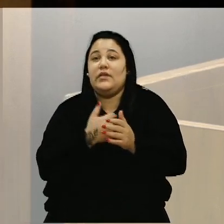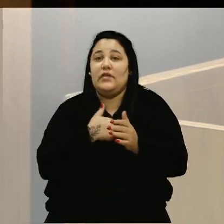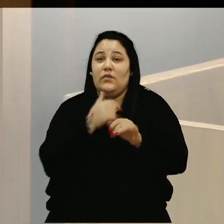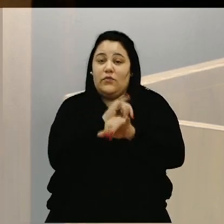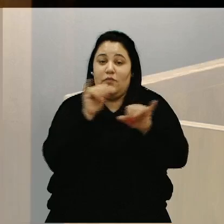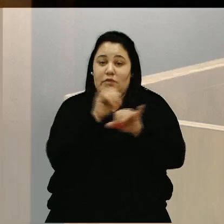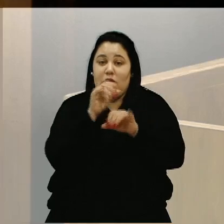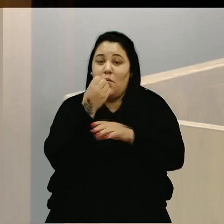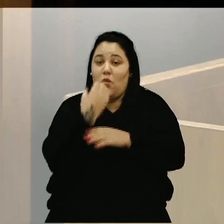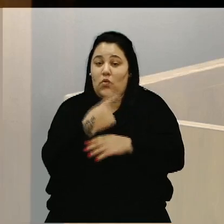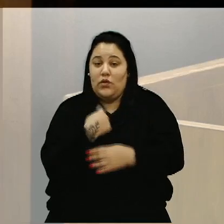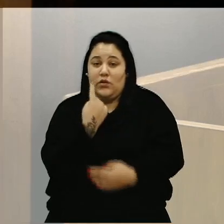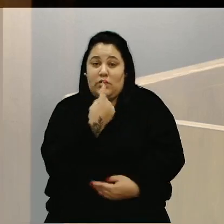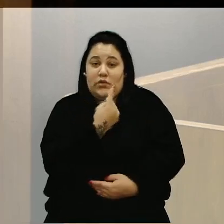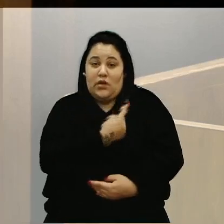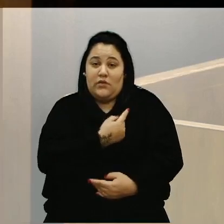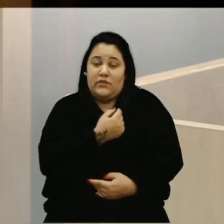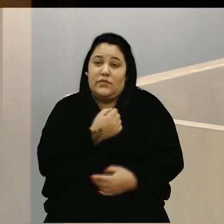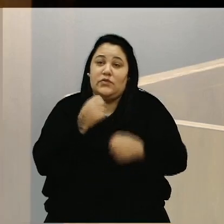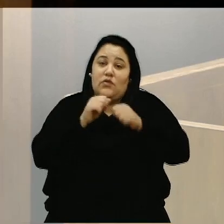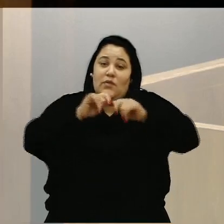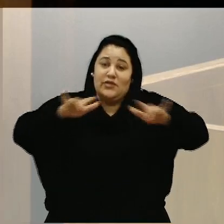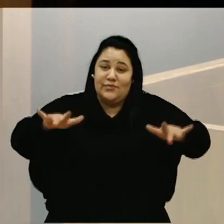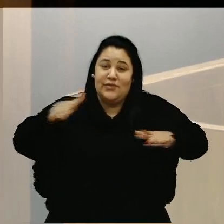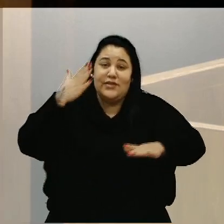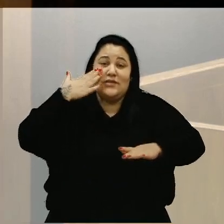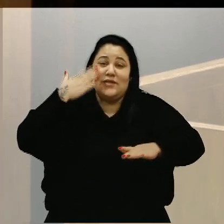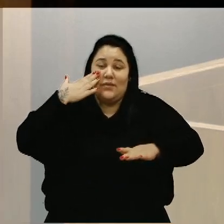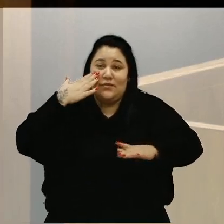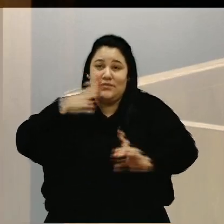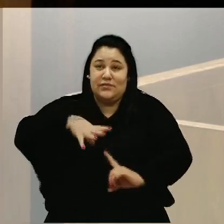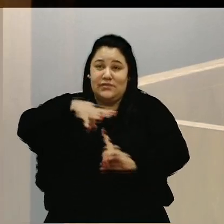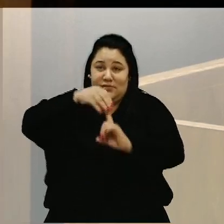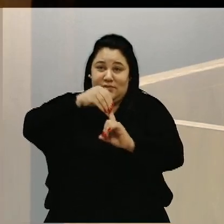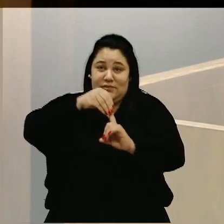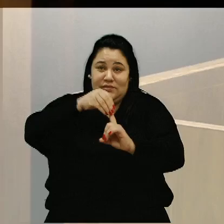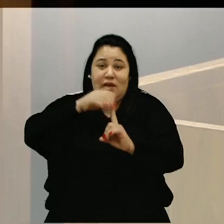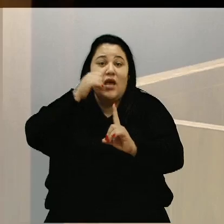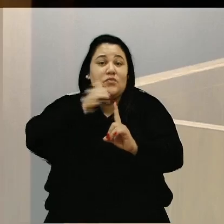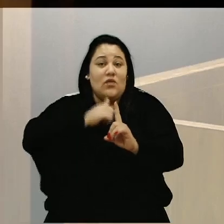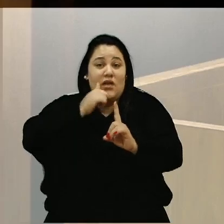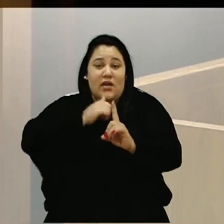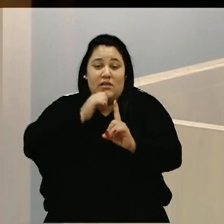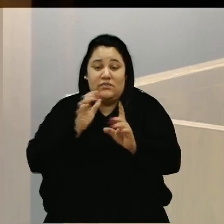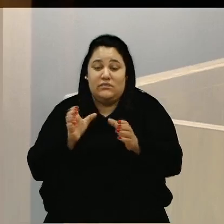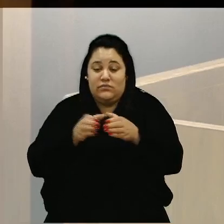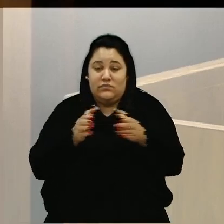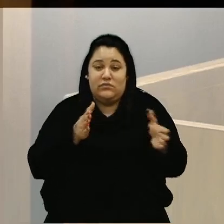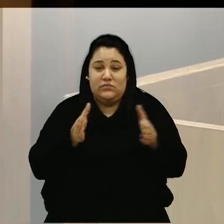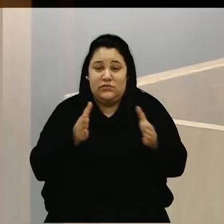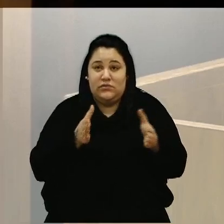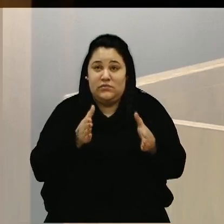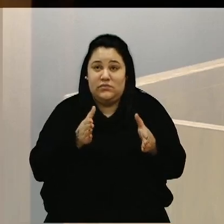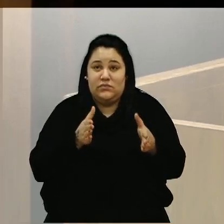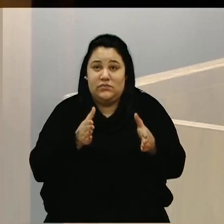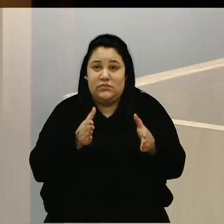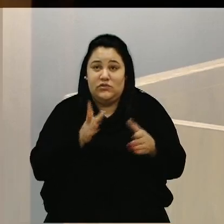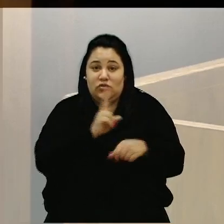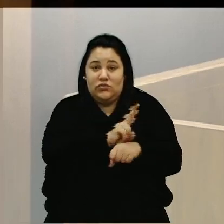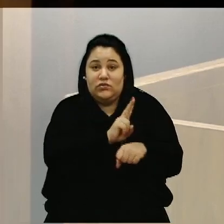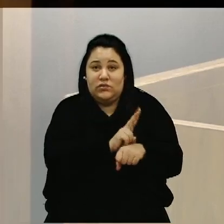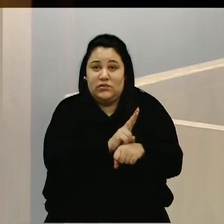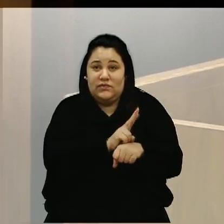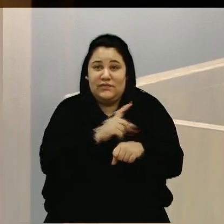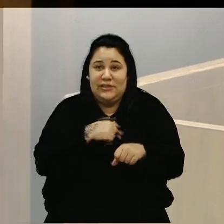gente sabe o quanto as mulheres, principalmente durante as reuniões da rede de proteção, ficavam com essa